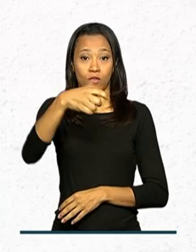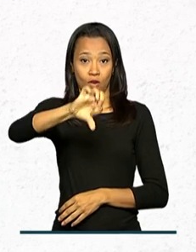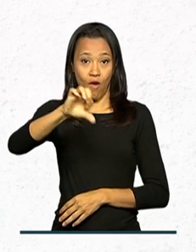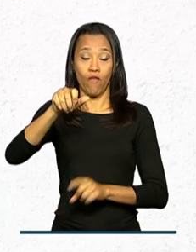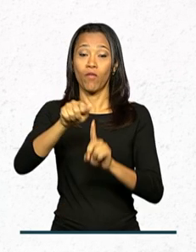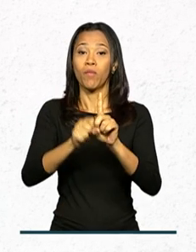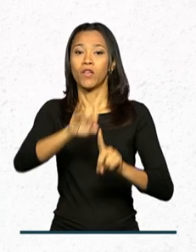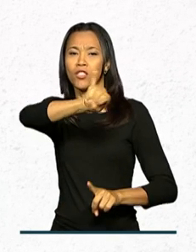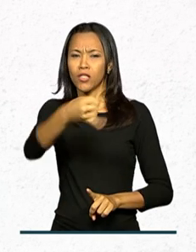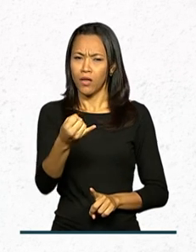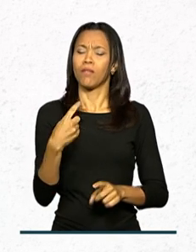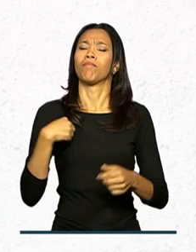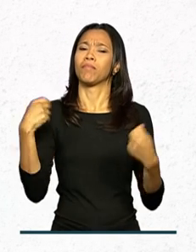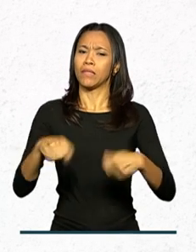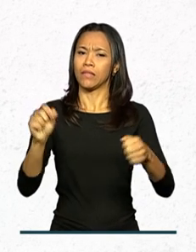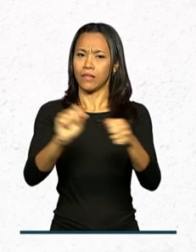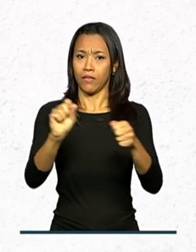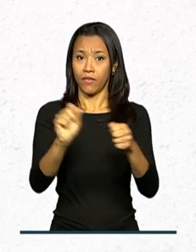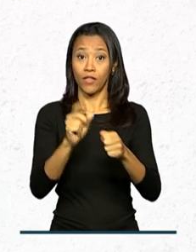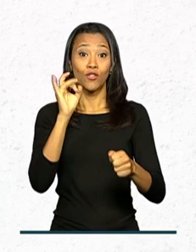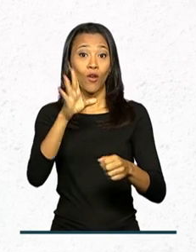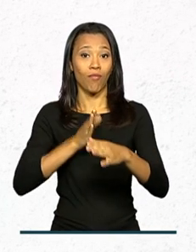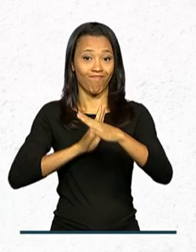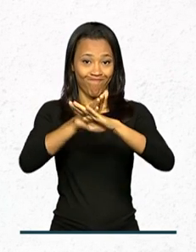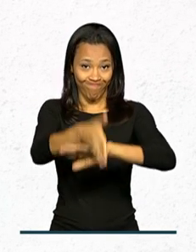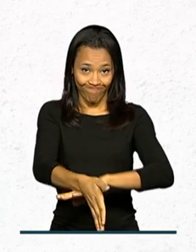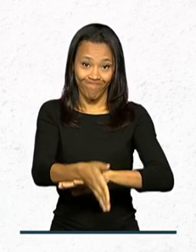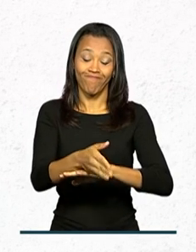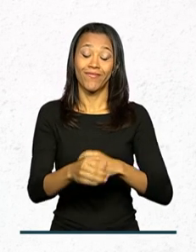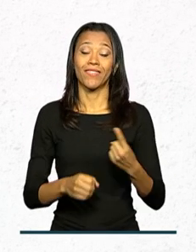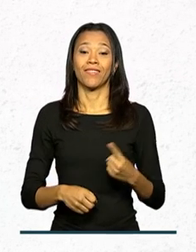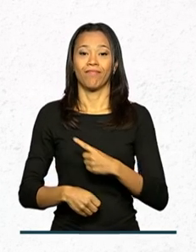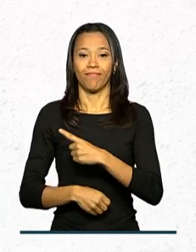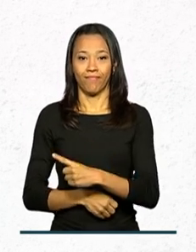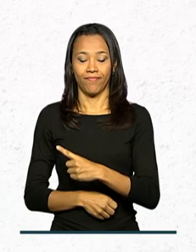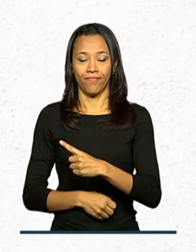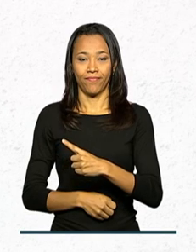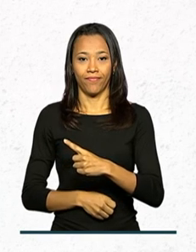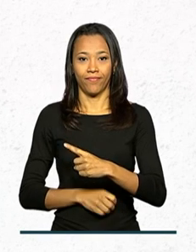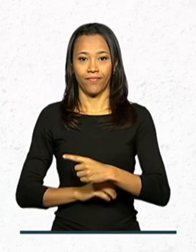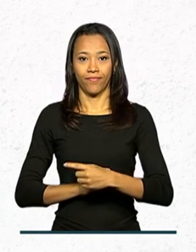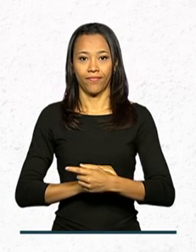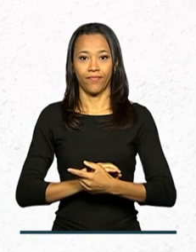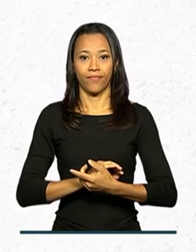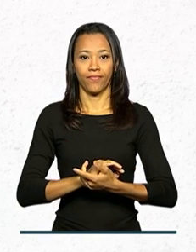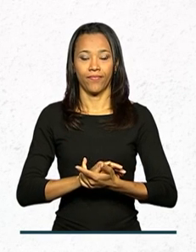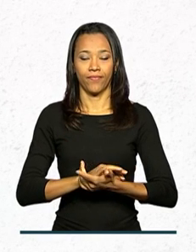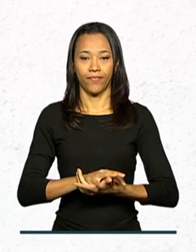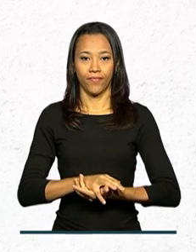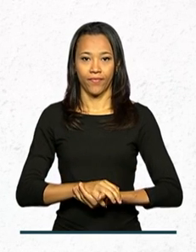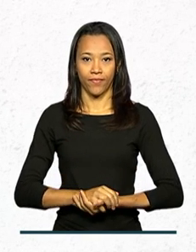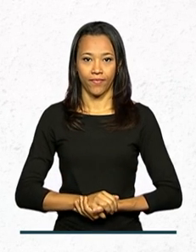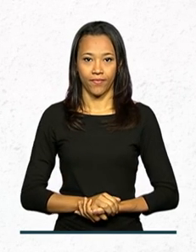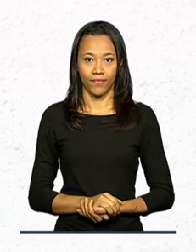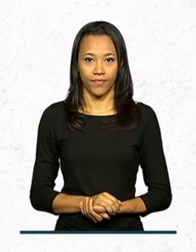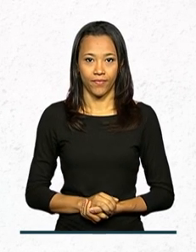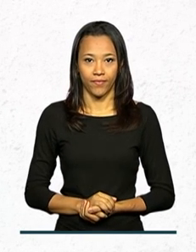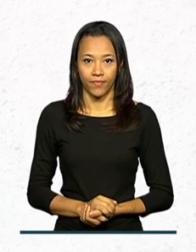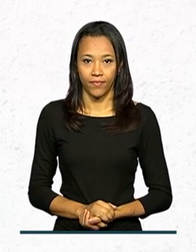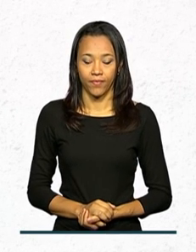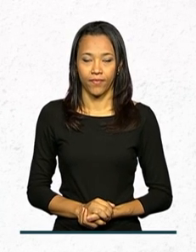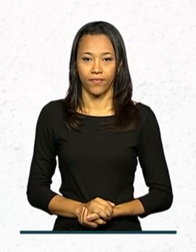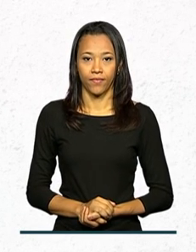e elas devem ser feitas exclusivamente pela internet. O endereço é prouniportal.mec.gov